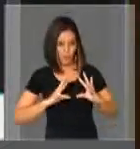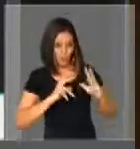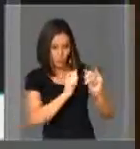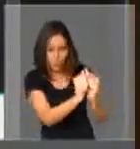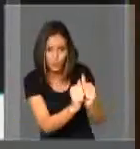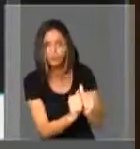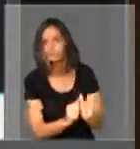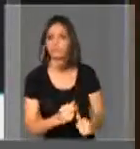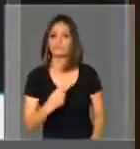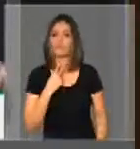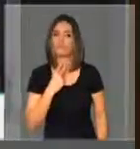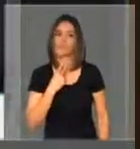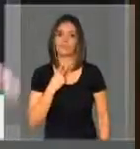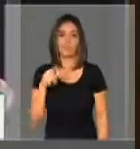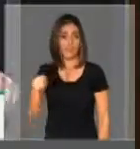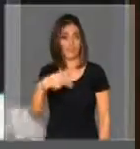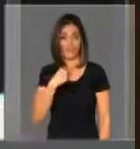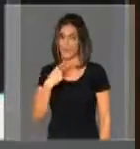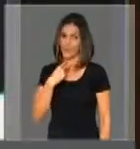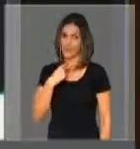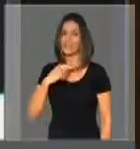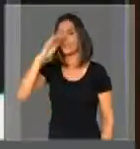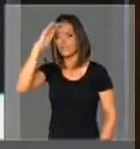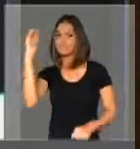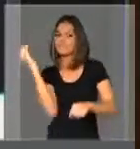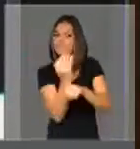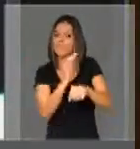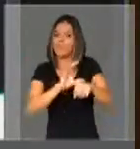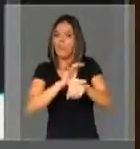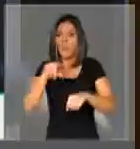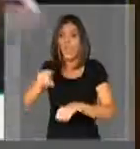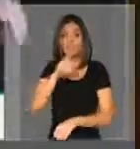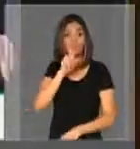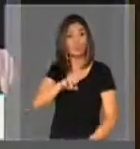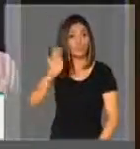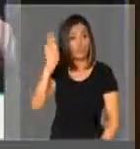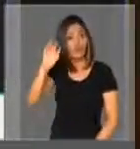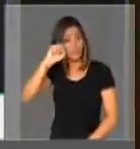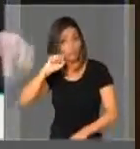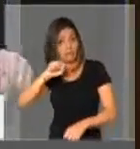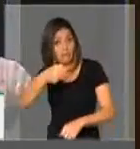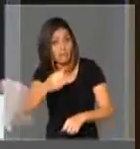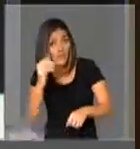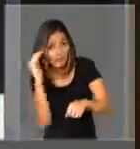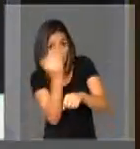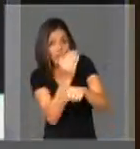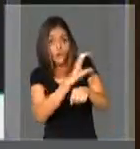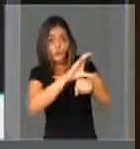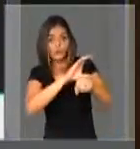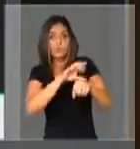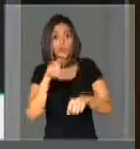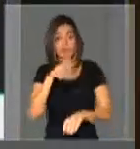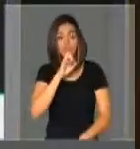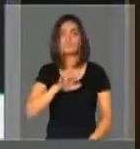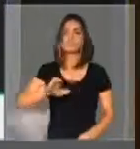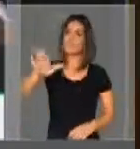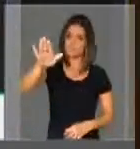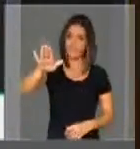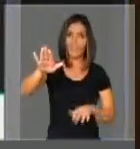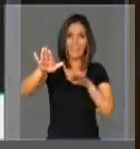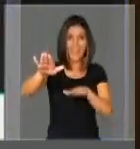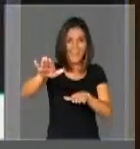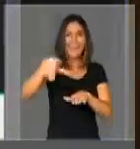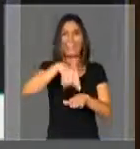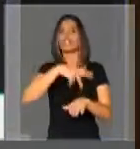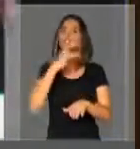como ele não pode tudo, ele deve respeitar a Constituição que jurou defender. E por isso, esse decreto, que é inconstitucional,